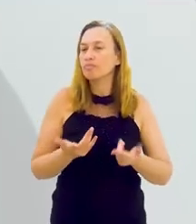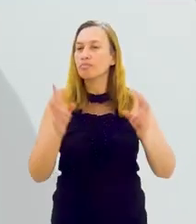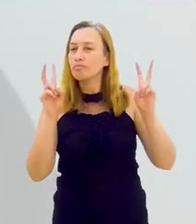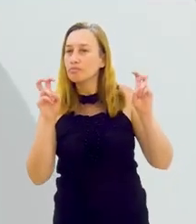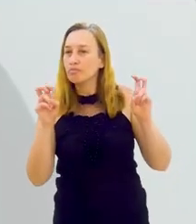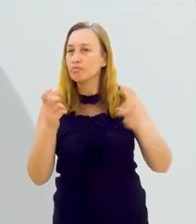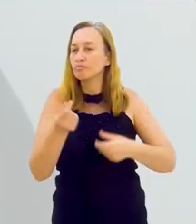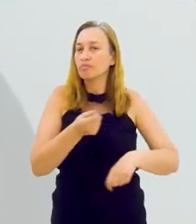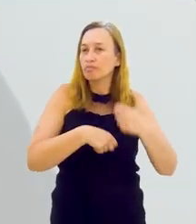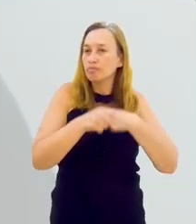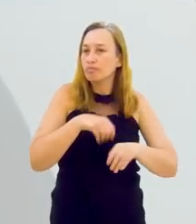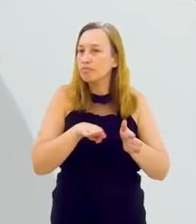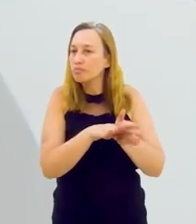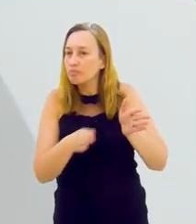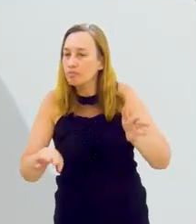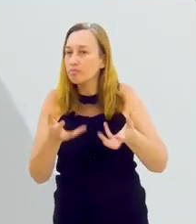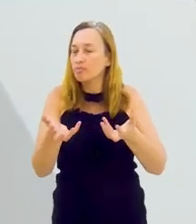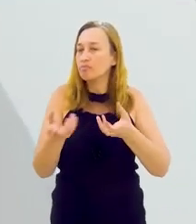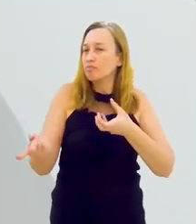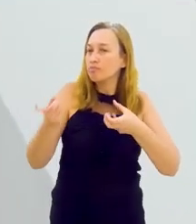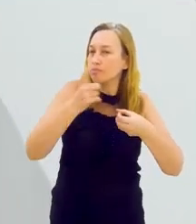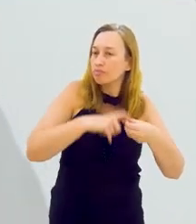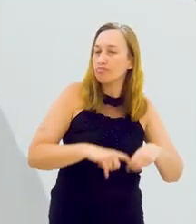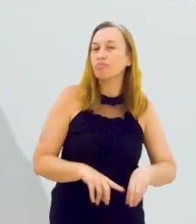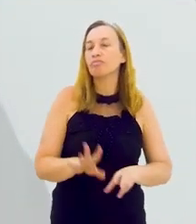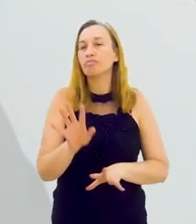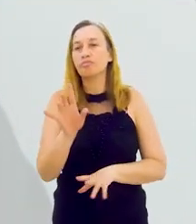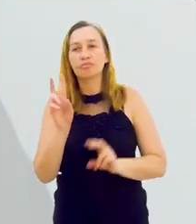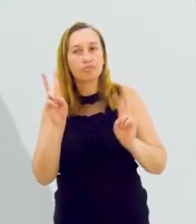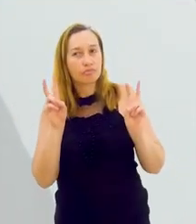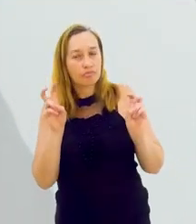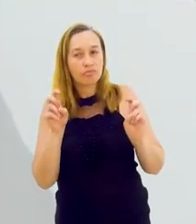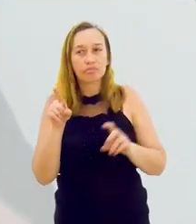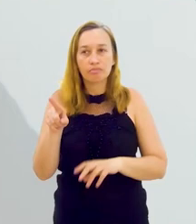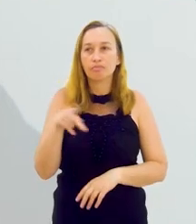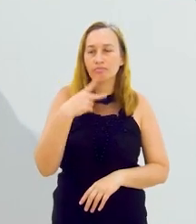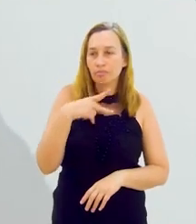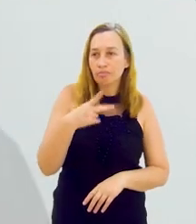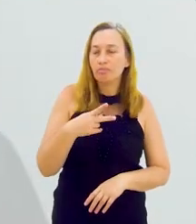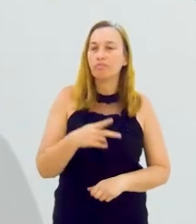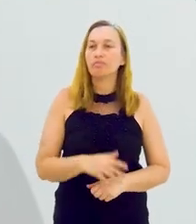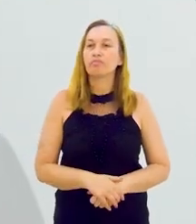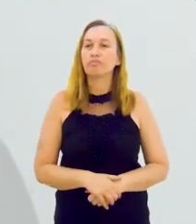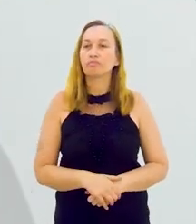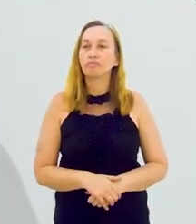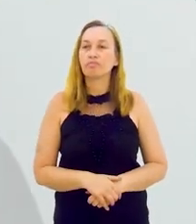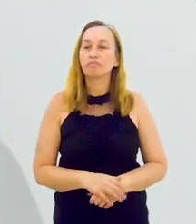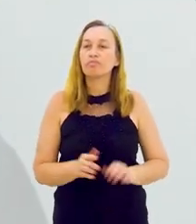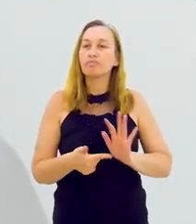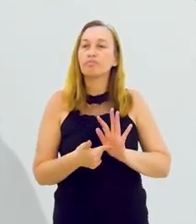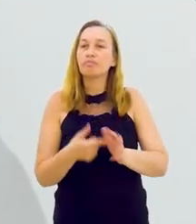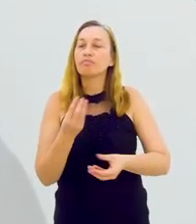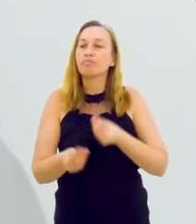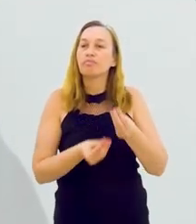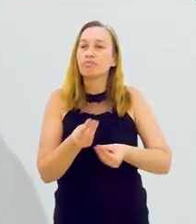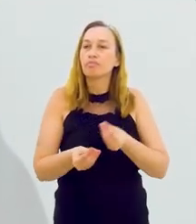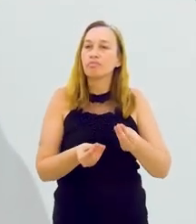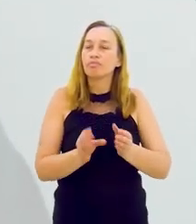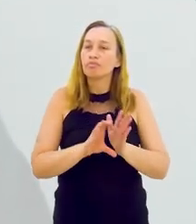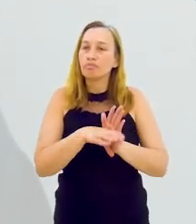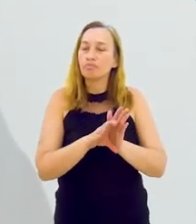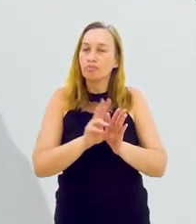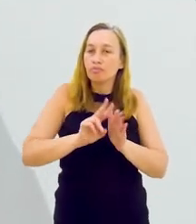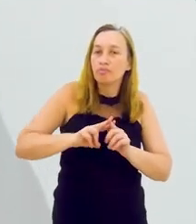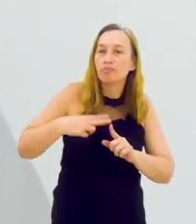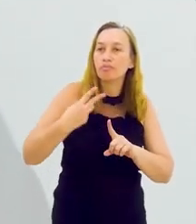participa, assim, muito proximamente da questão da economia do mar. E eu queria voltar a esse exemplo que você já citou no bloco